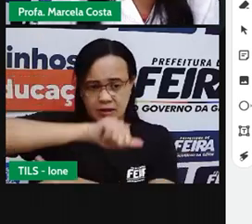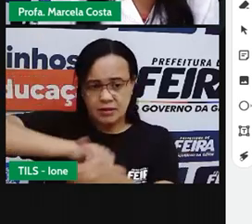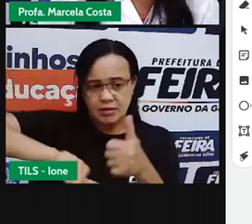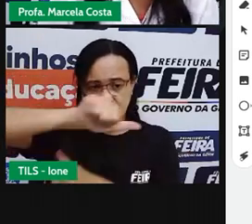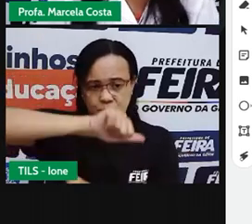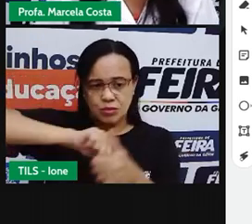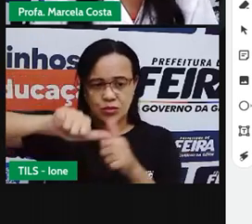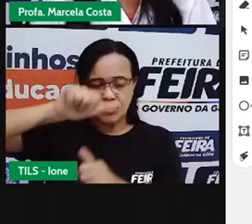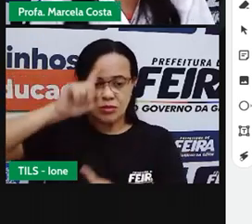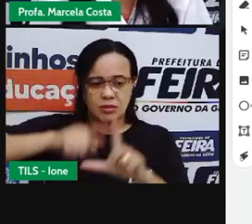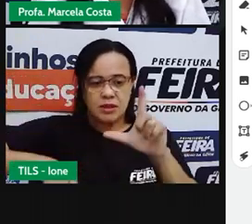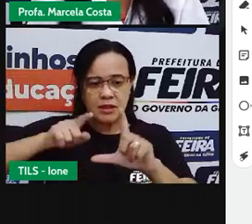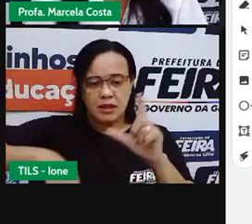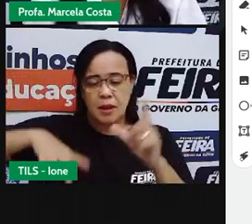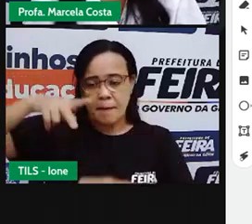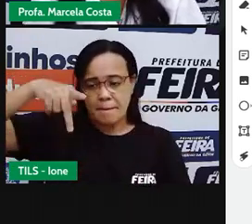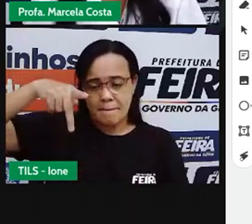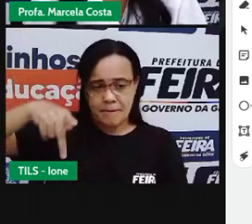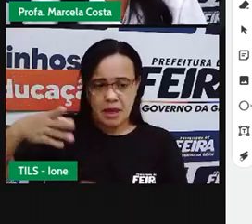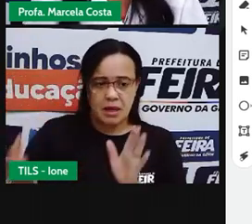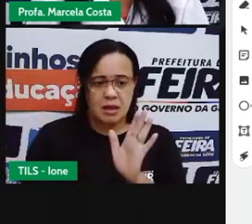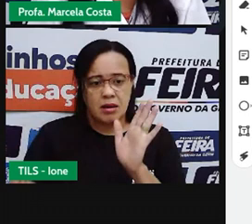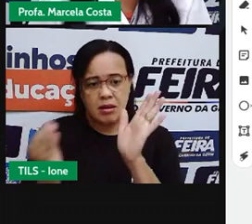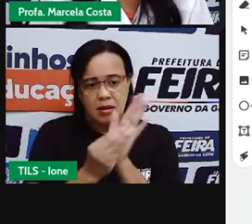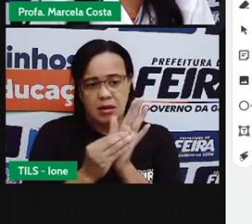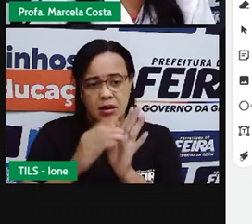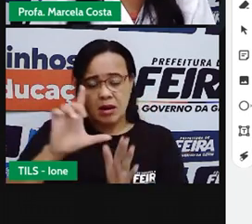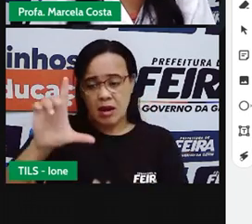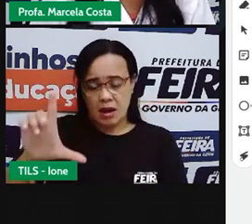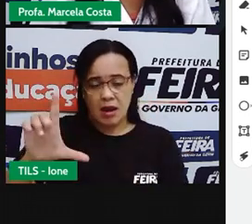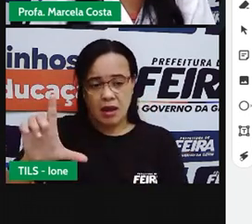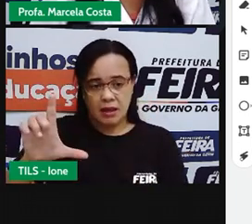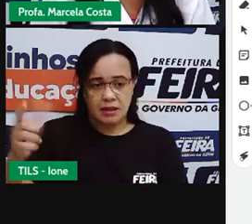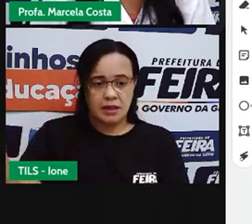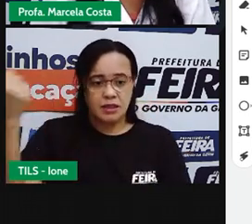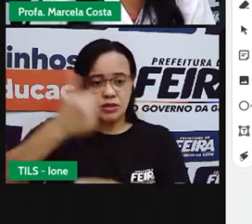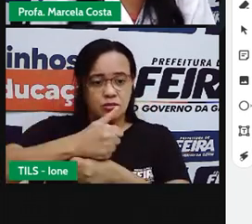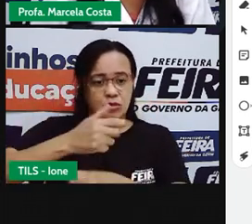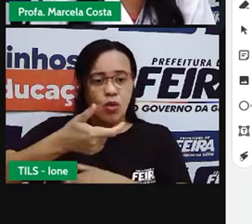trocar essa letra P? Por a letra L.